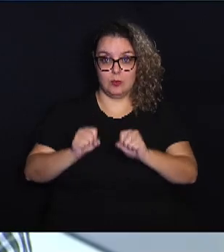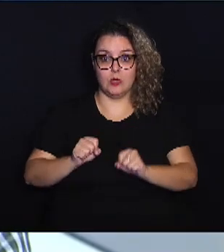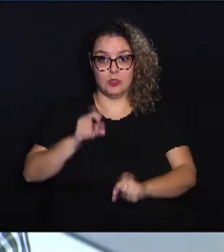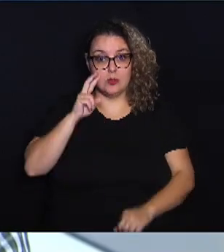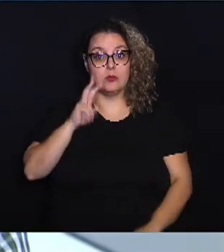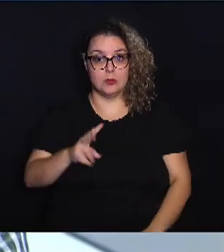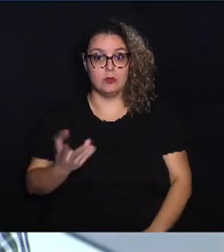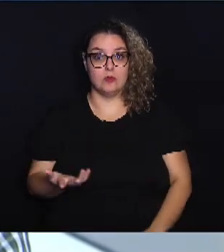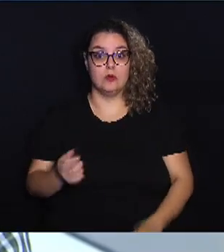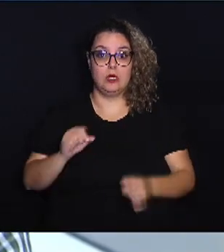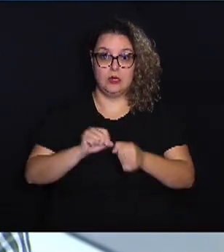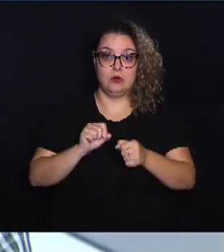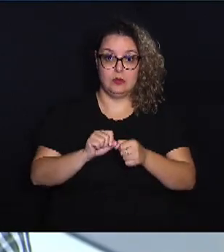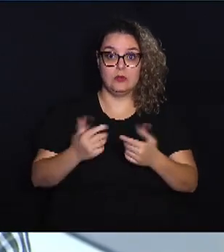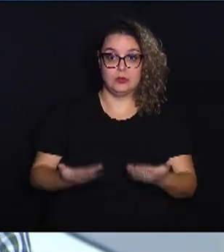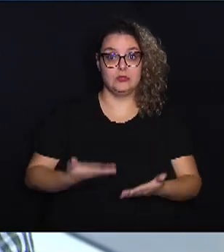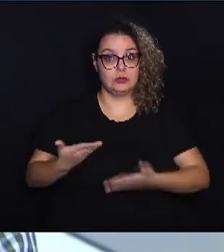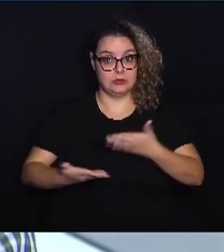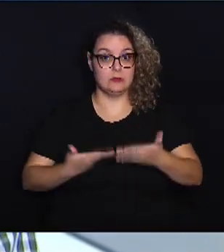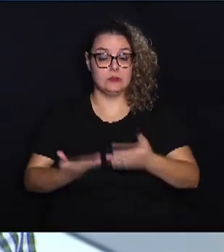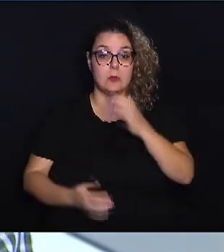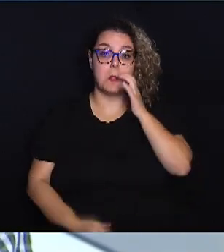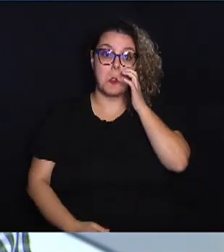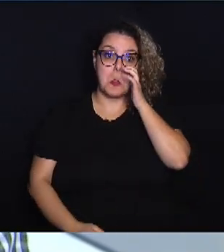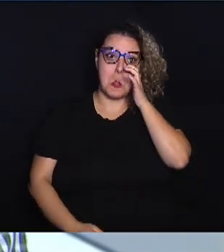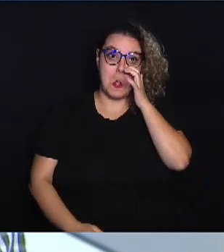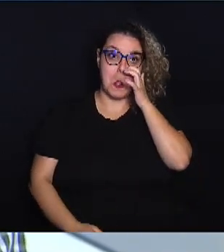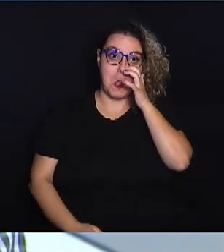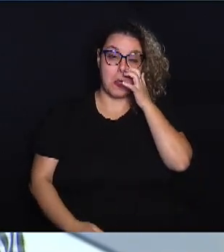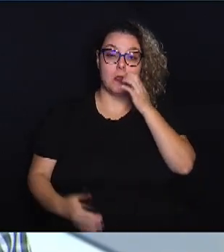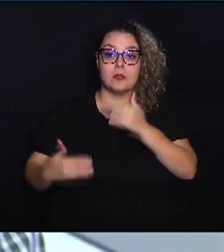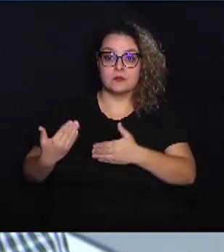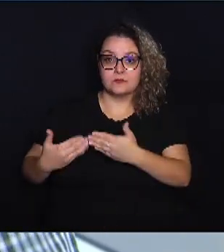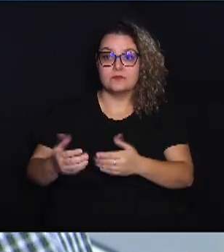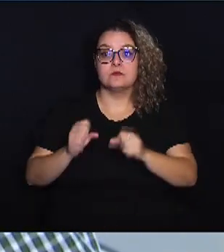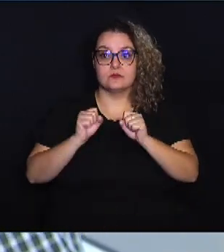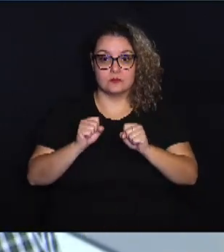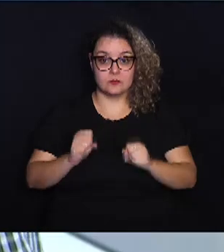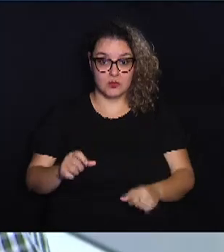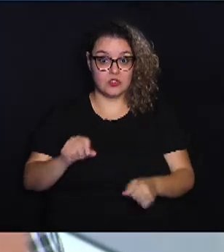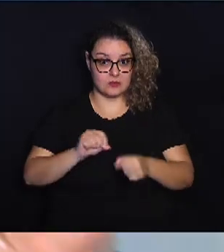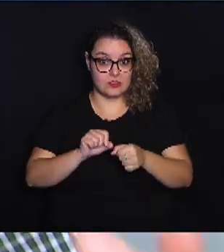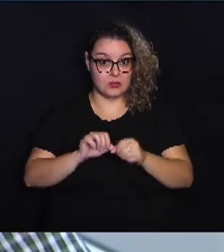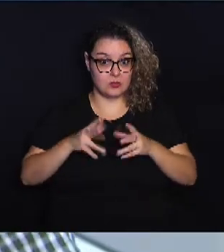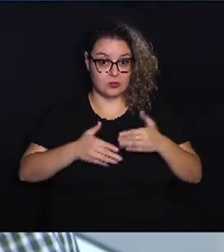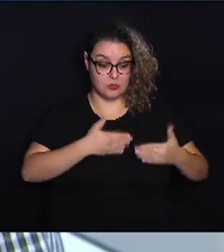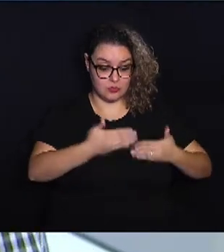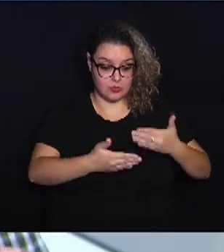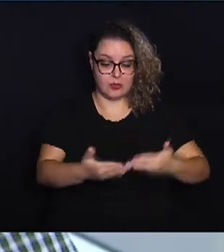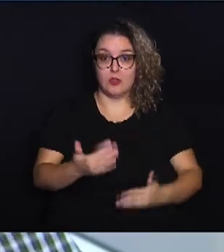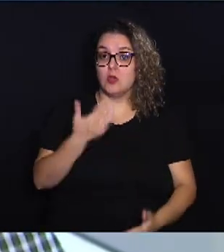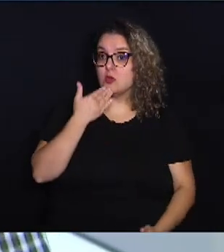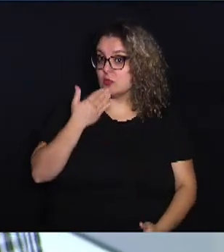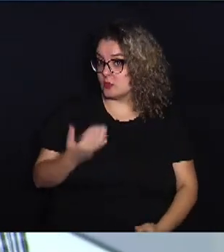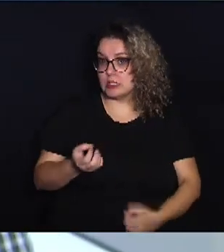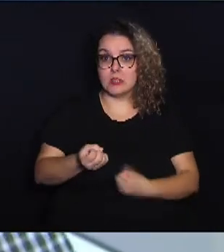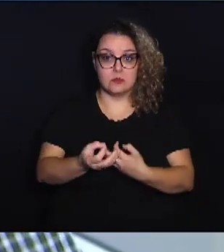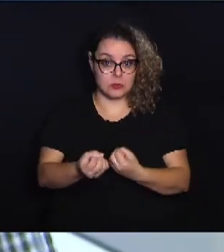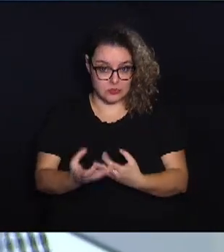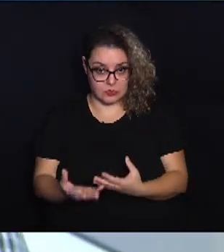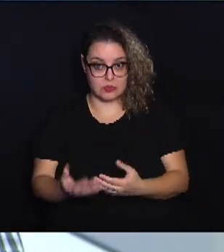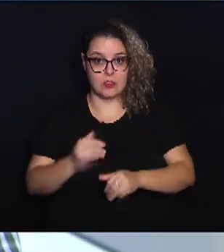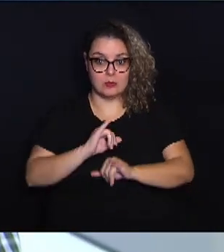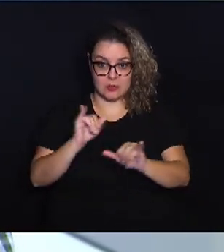fazendo o serviço. A partir daí ela pode pegar e fazer todo o processo, vocês vão pedindo as informações, ela vai